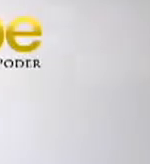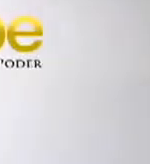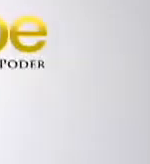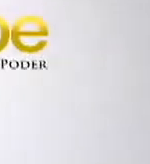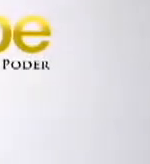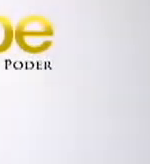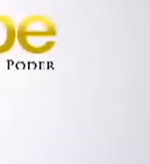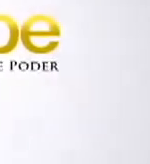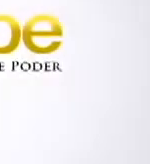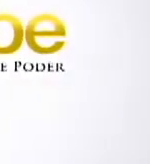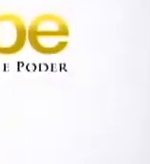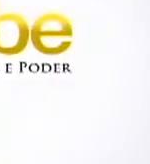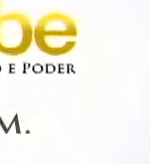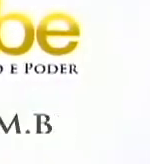O que é